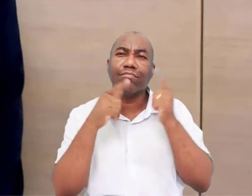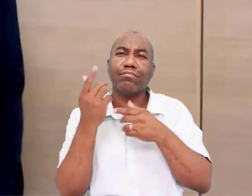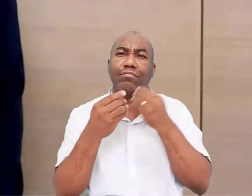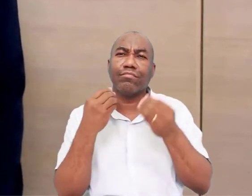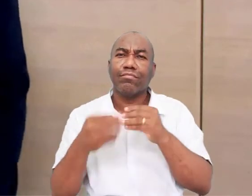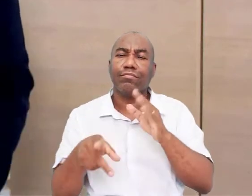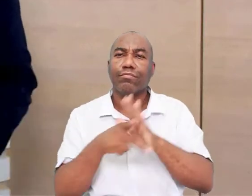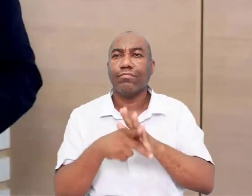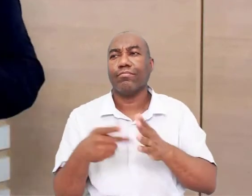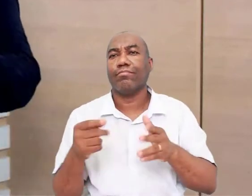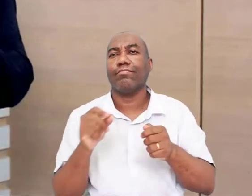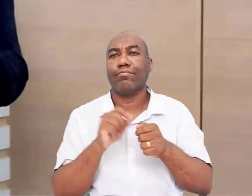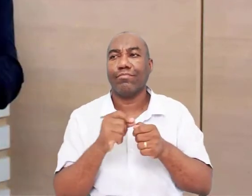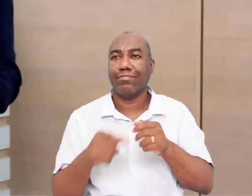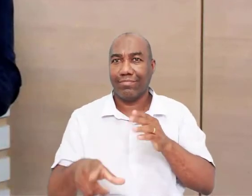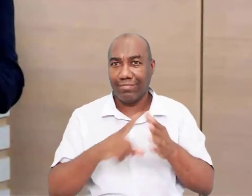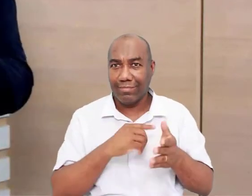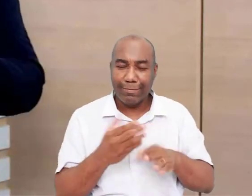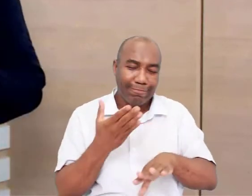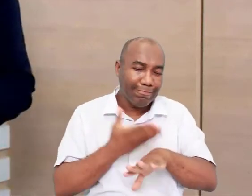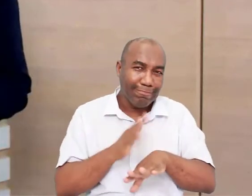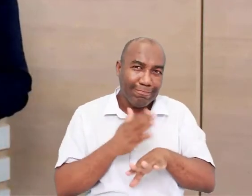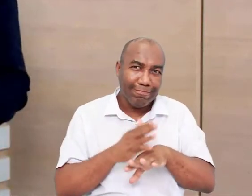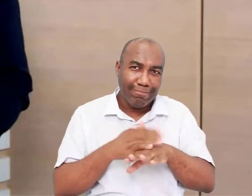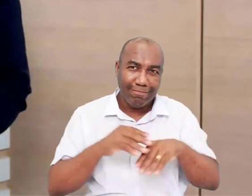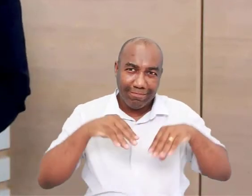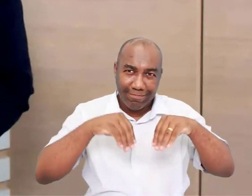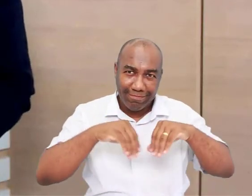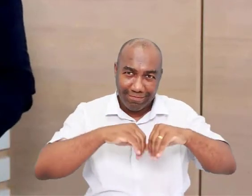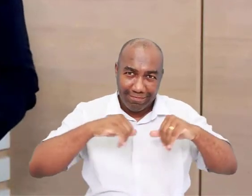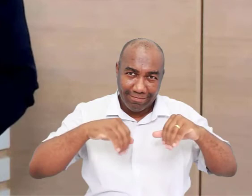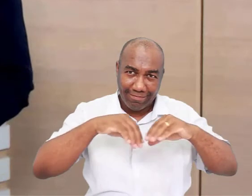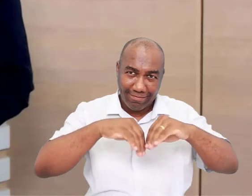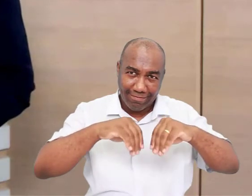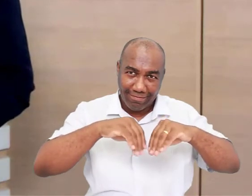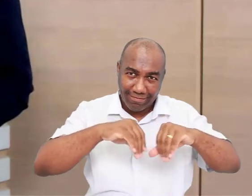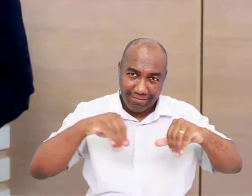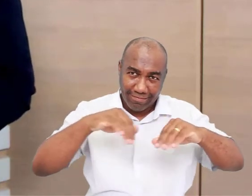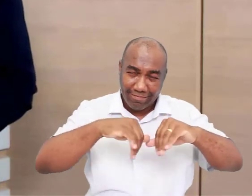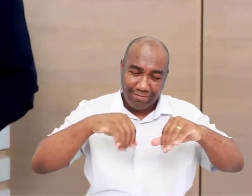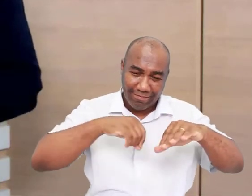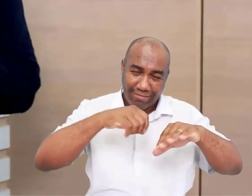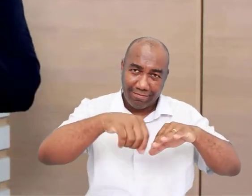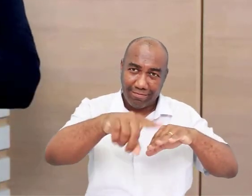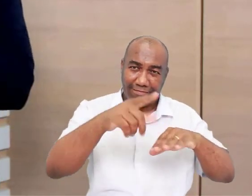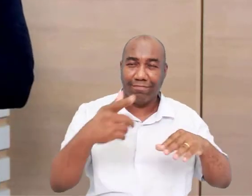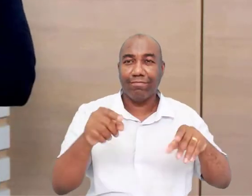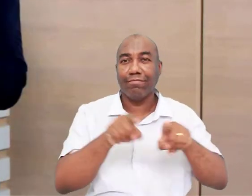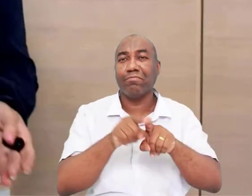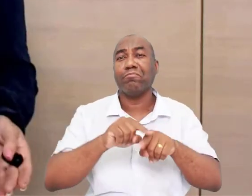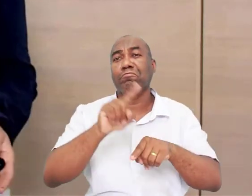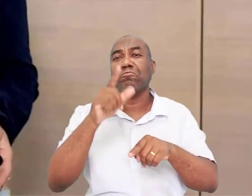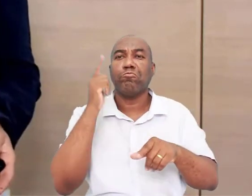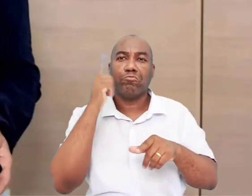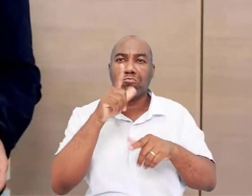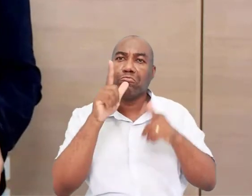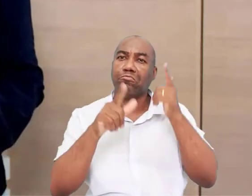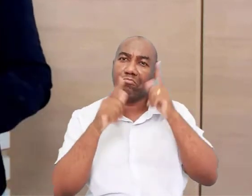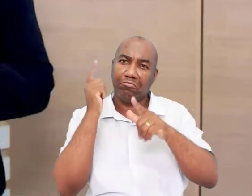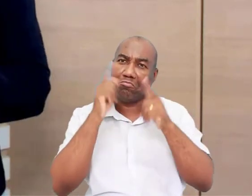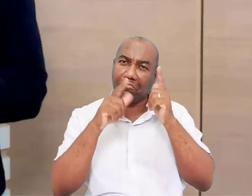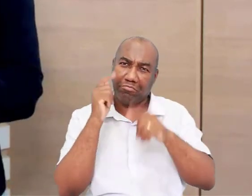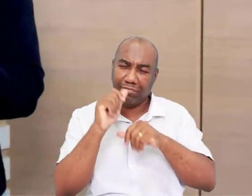homens sapiens, homens sabidos. É ele que vai transformar o ambiente que ele vive através da agricultura. Isso vai mudar completamente as